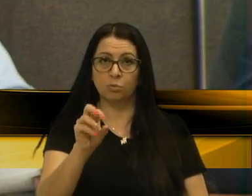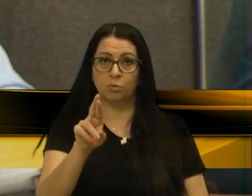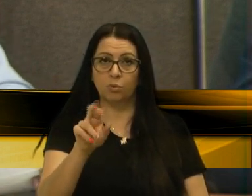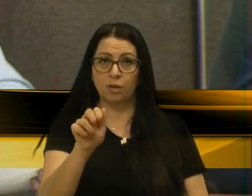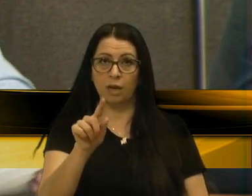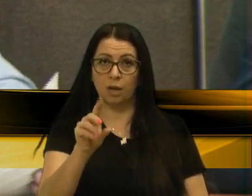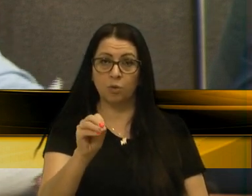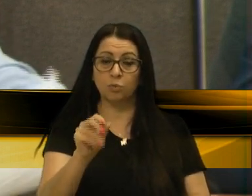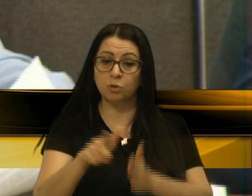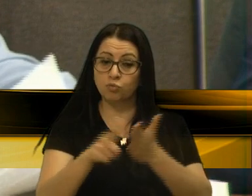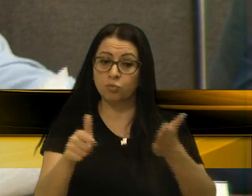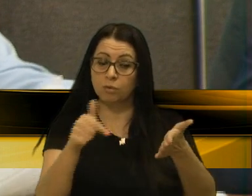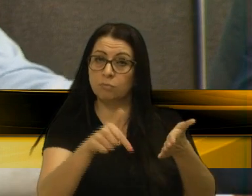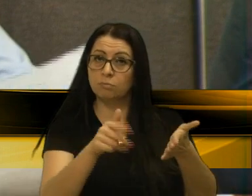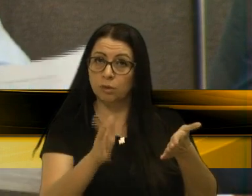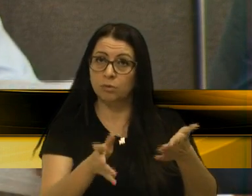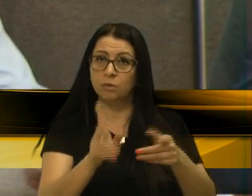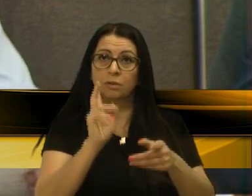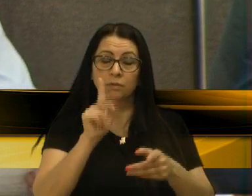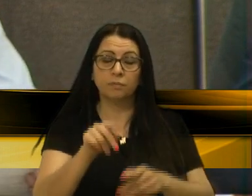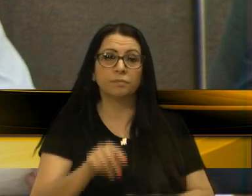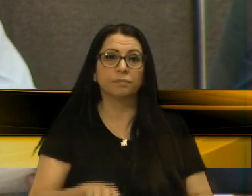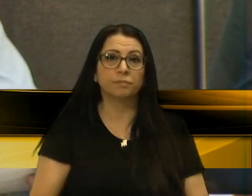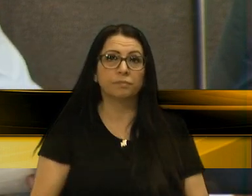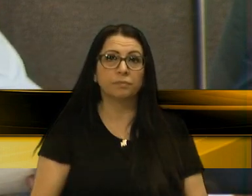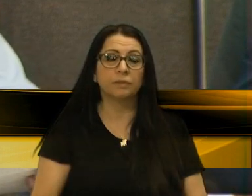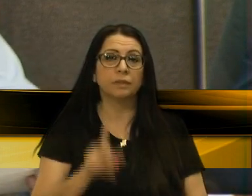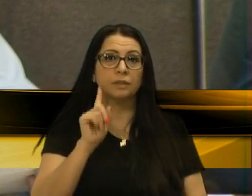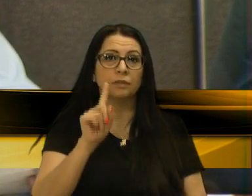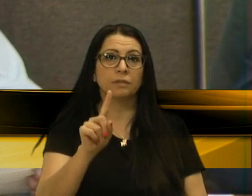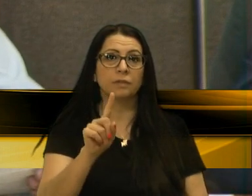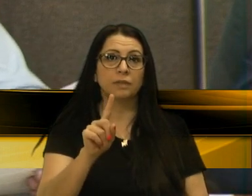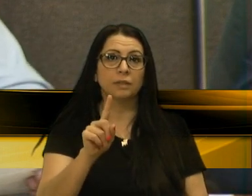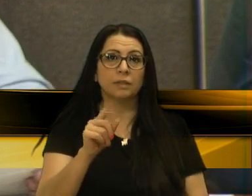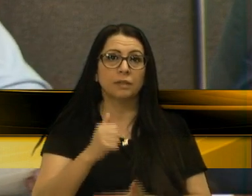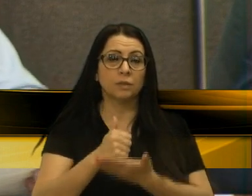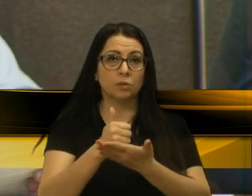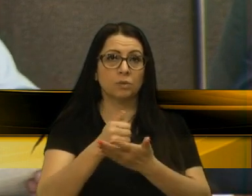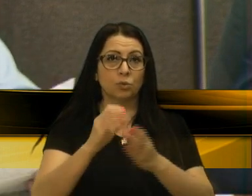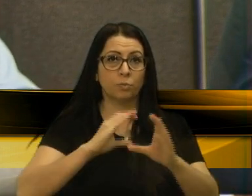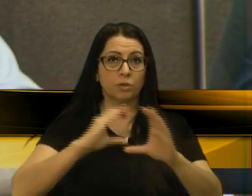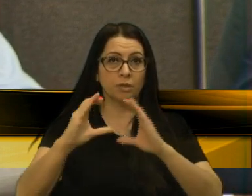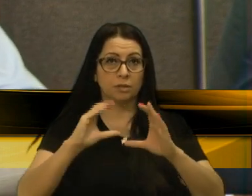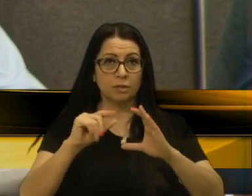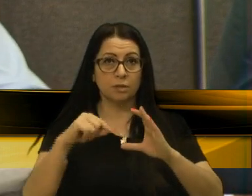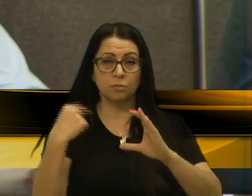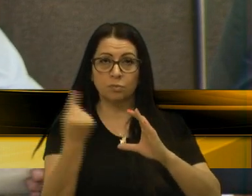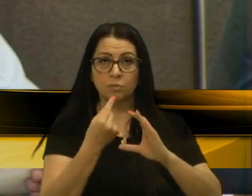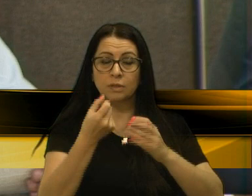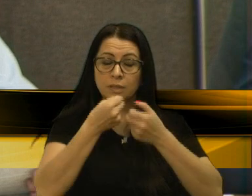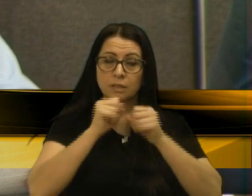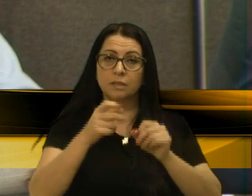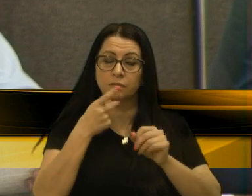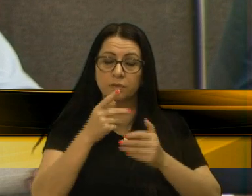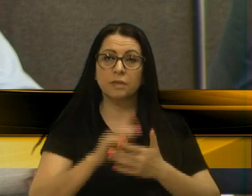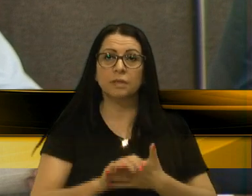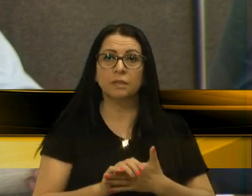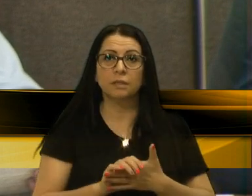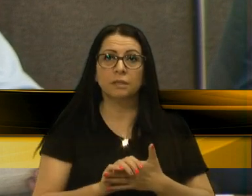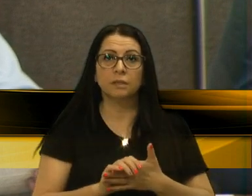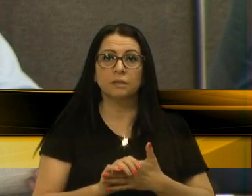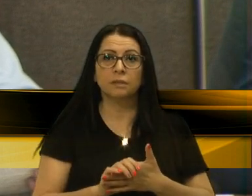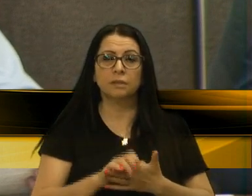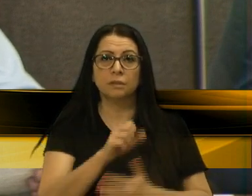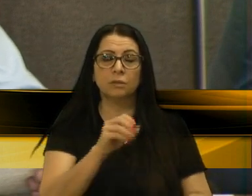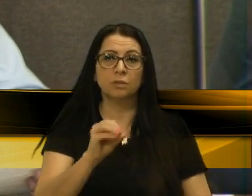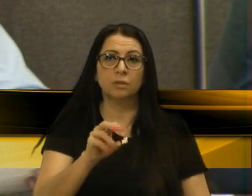no jornal agora. Aonde, só para aqui dentro do contraponto, o que a assessoria de comunicação da secretaria diz? Lá no